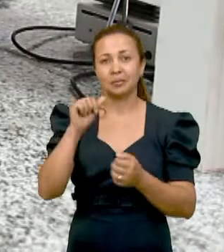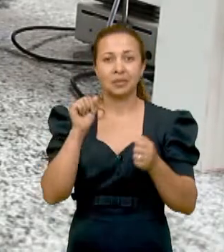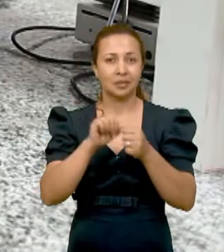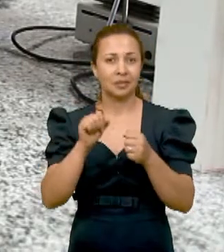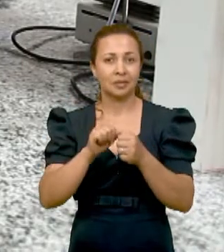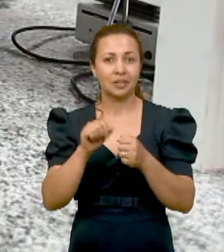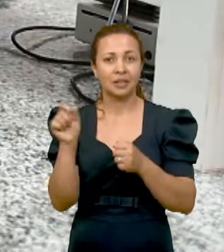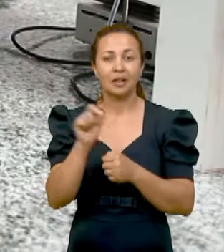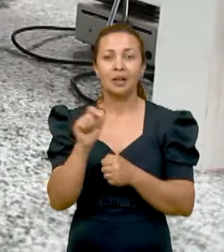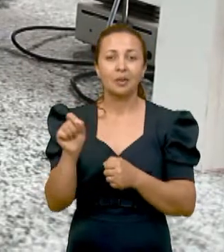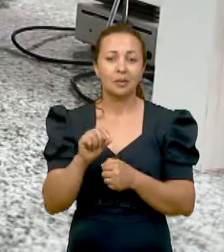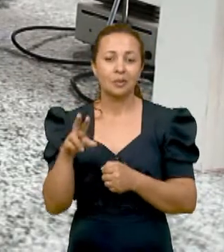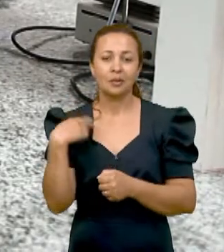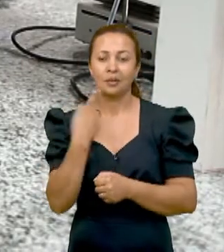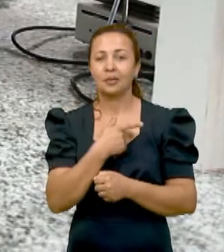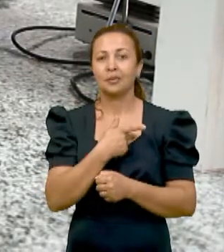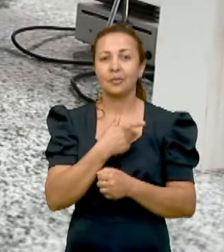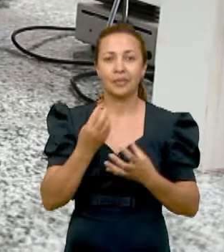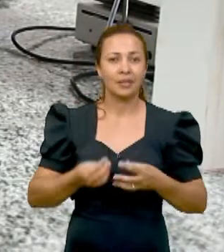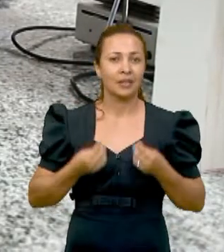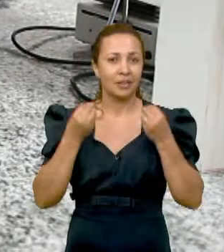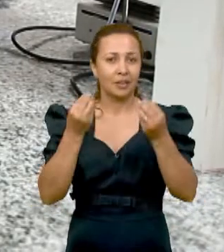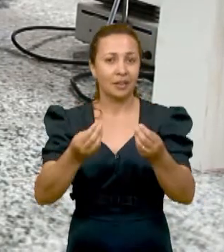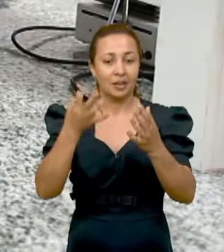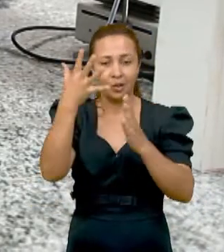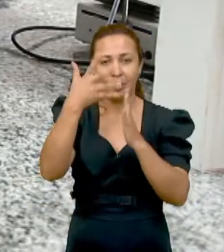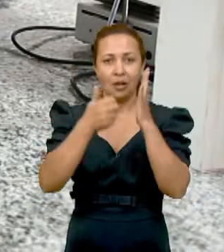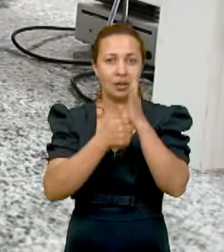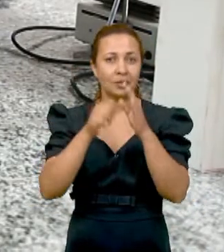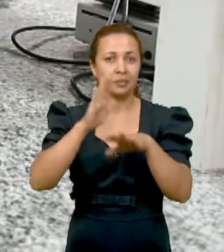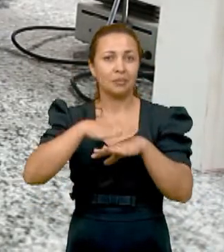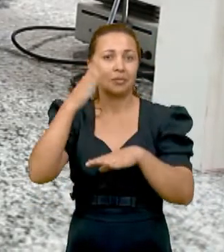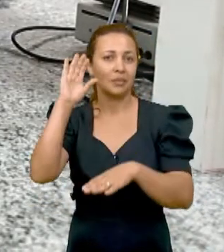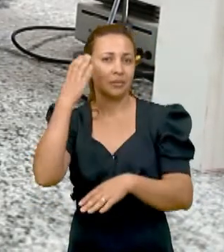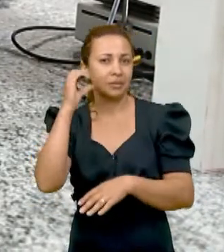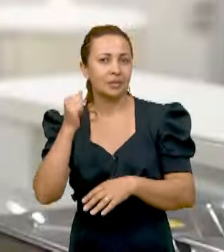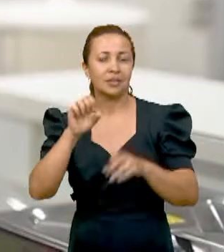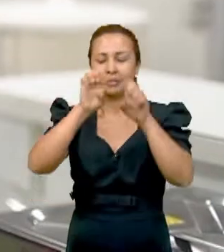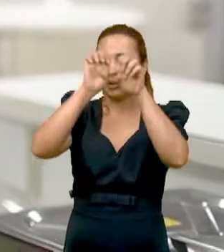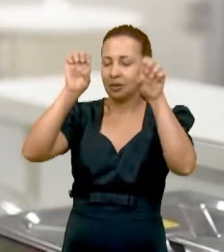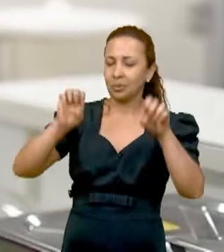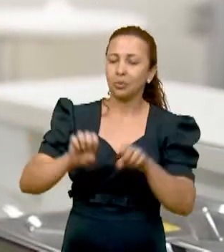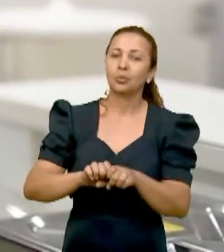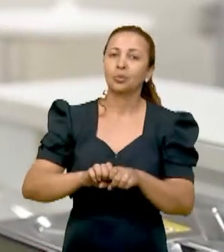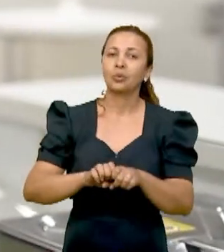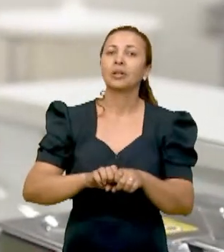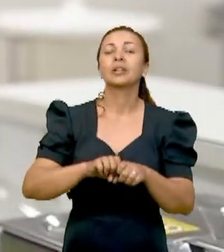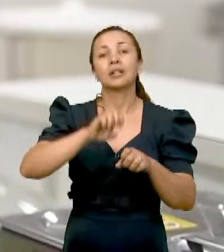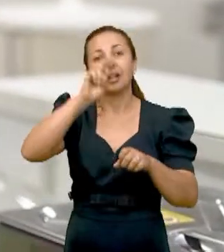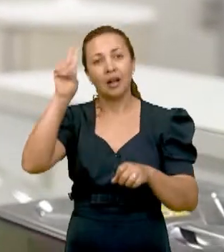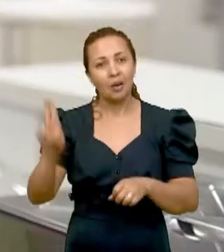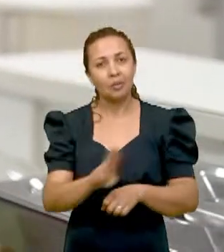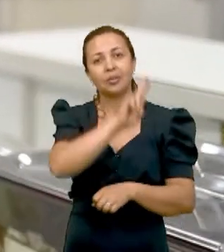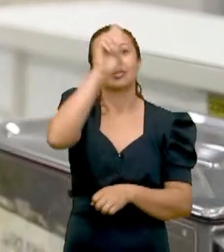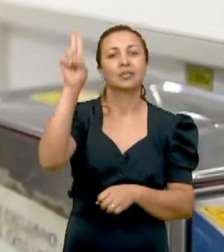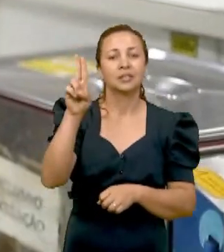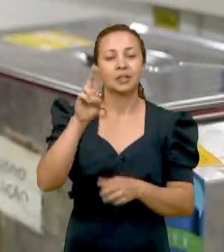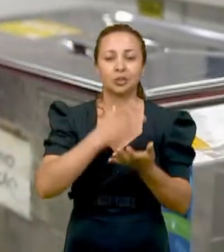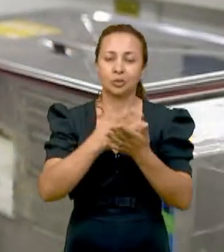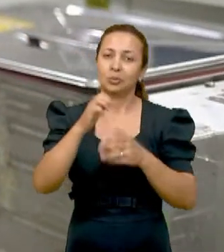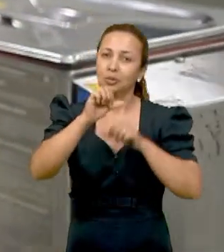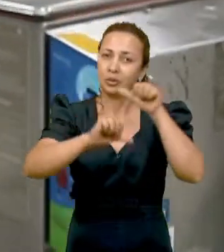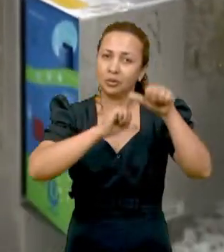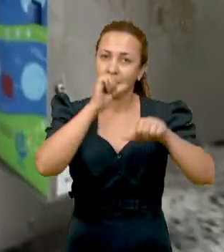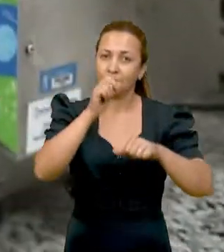com que a gente desse um caráter mais científico, devido à estrutura da universidade, para o trabalho que tinha sido desenvolvido lá.